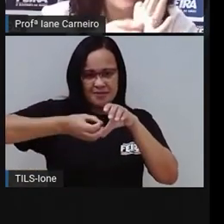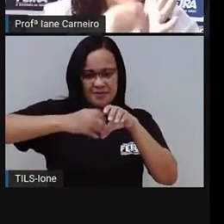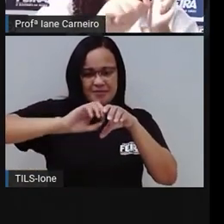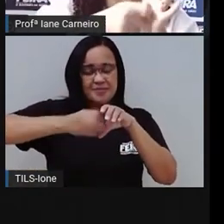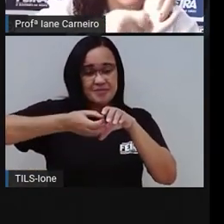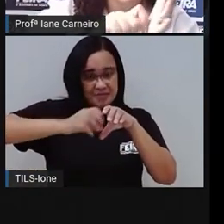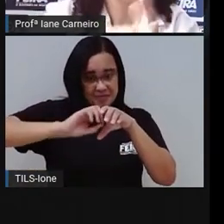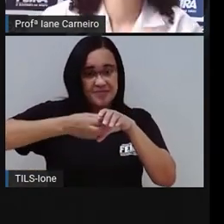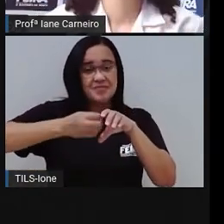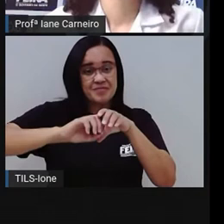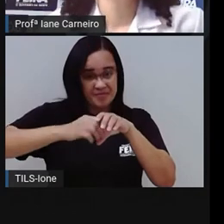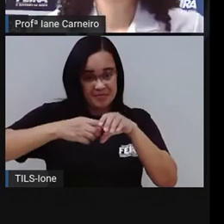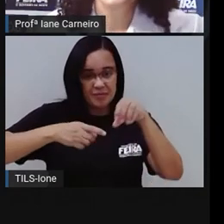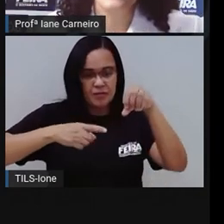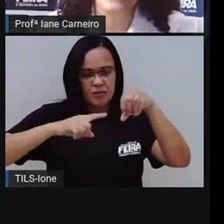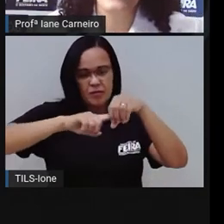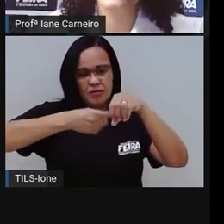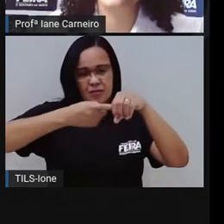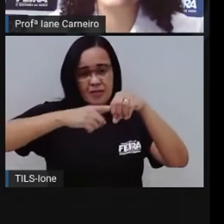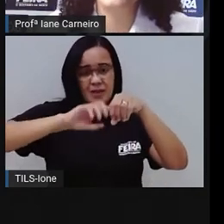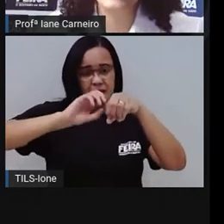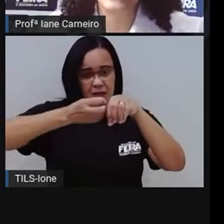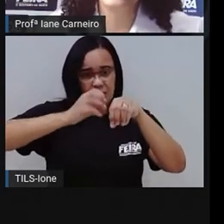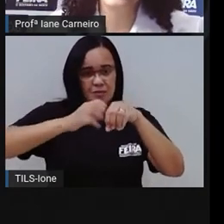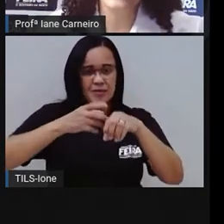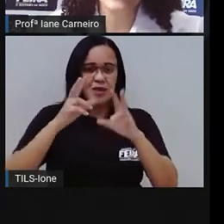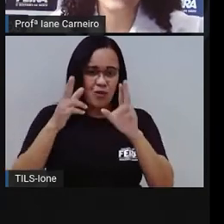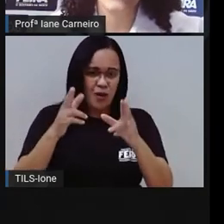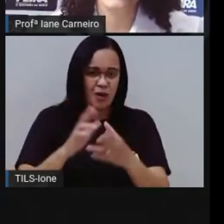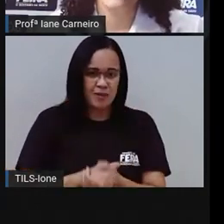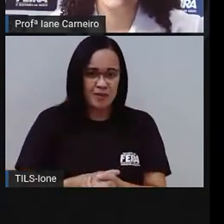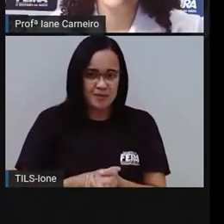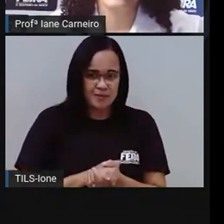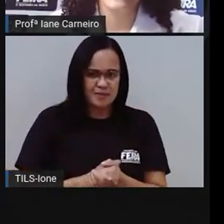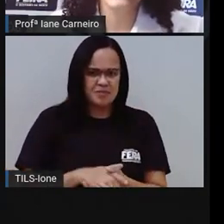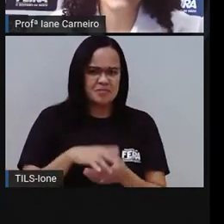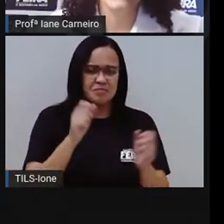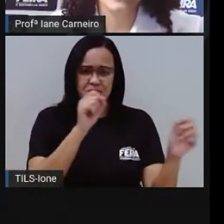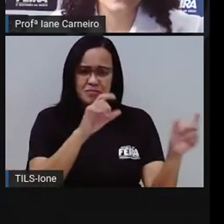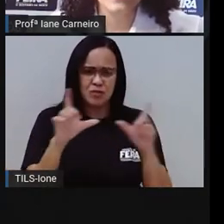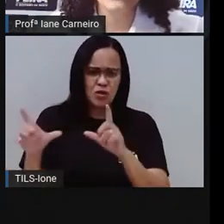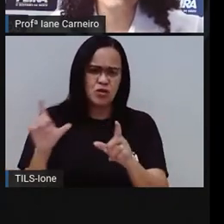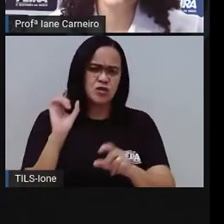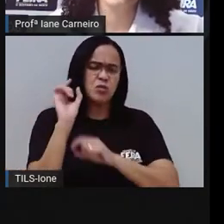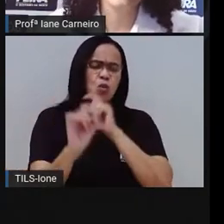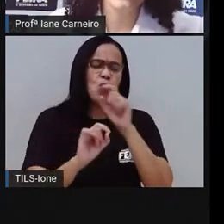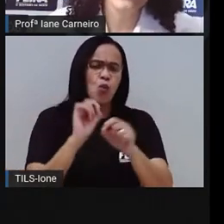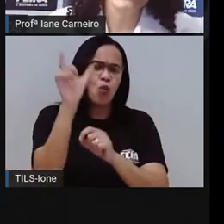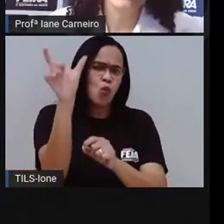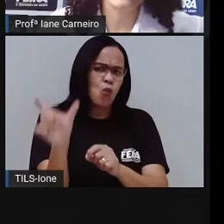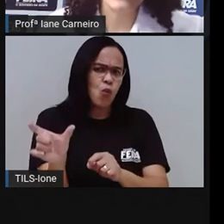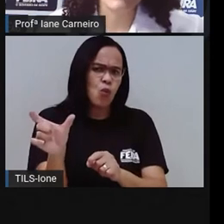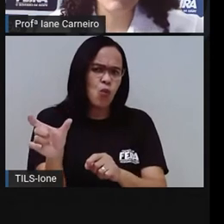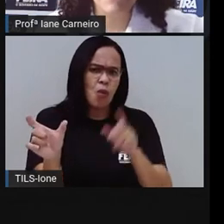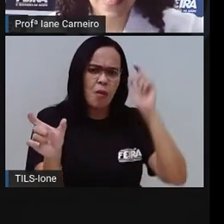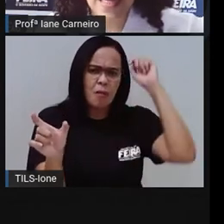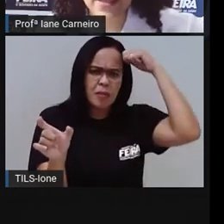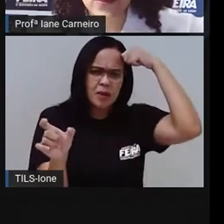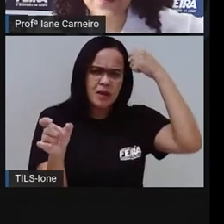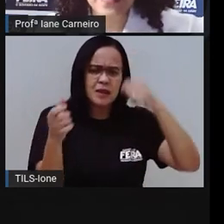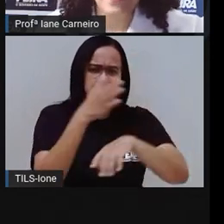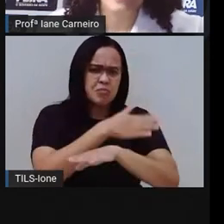Vai apertando, ó. Próximo. Quem sou eu? Preto ou branco? De noite sou sempre